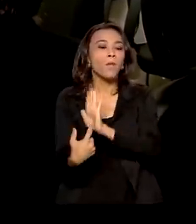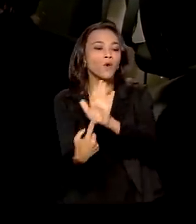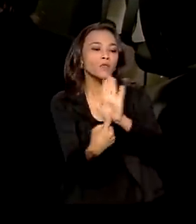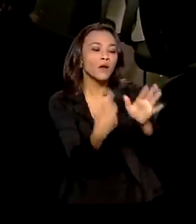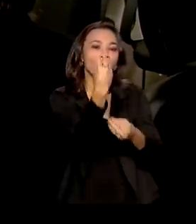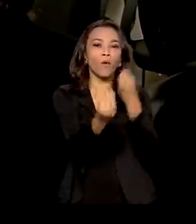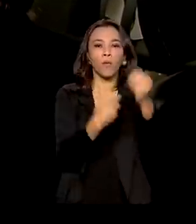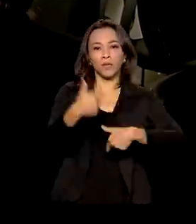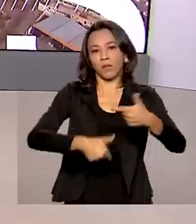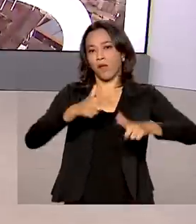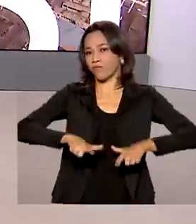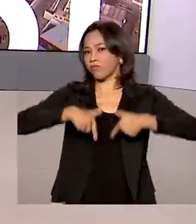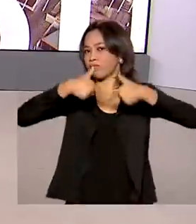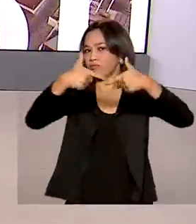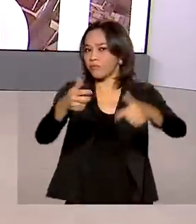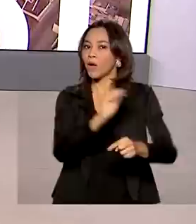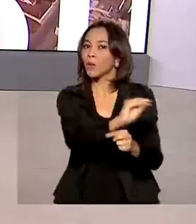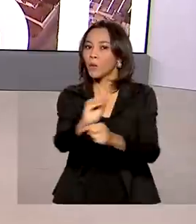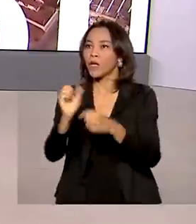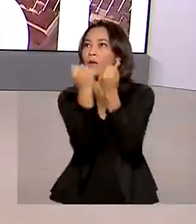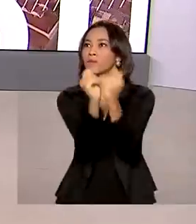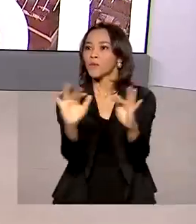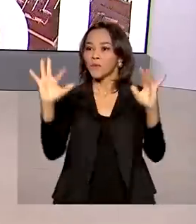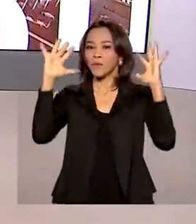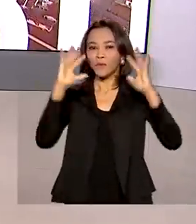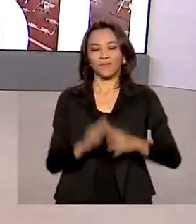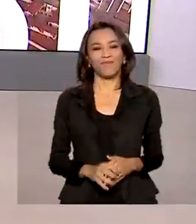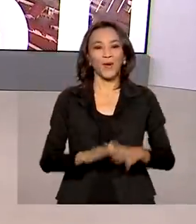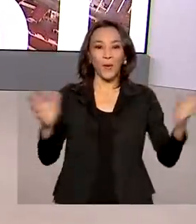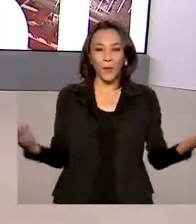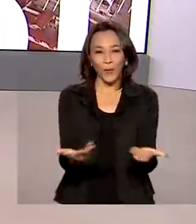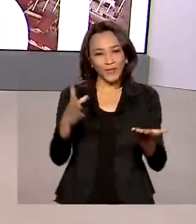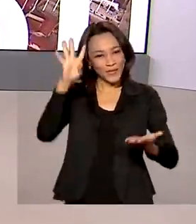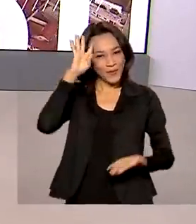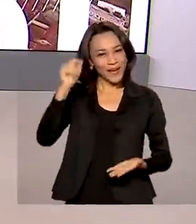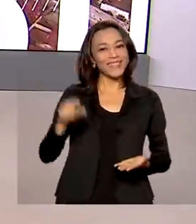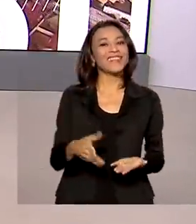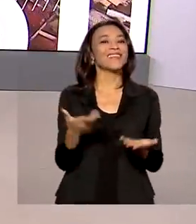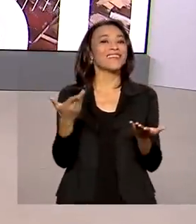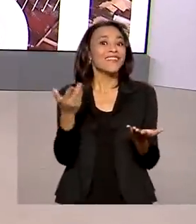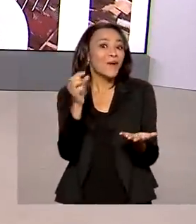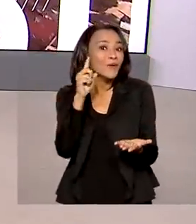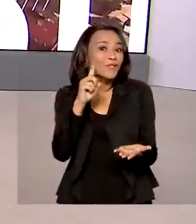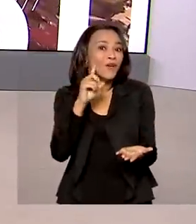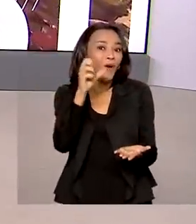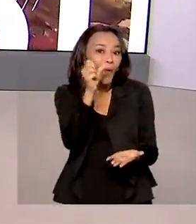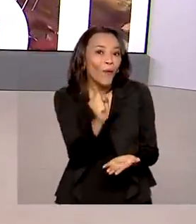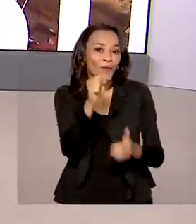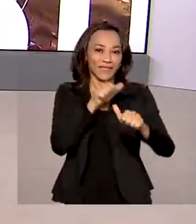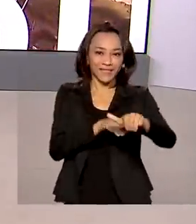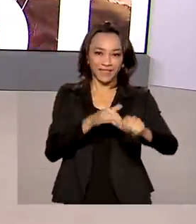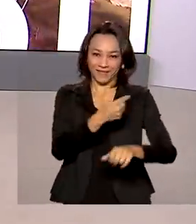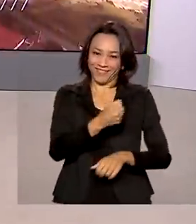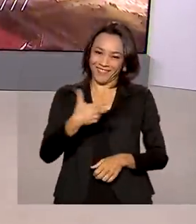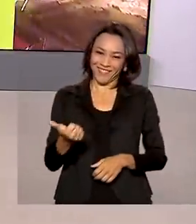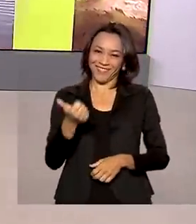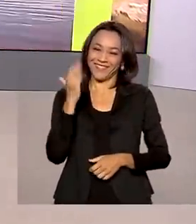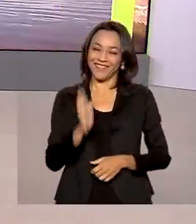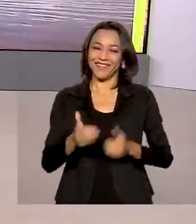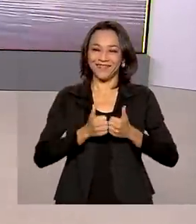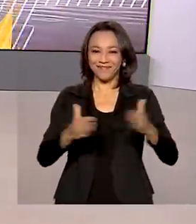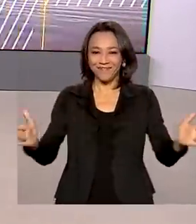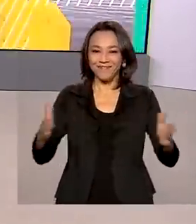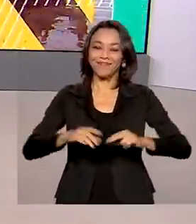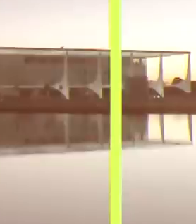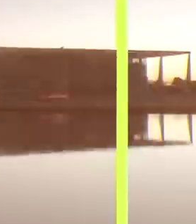preservar o bioma. A edição desta quarta-feira do Brasil em Dia, 8 de setembro de 2021, já está